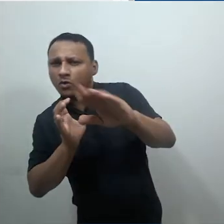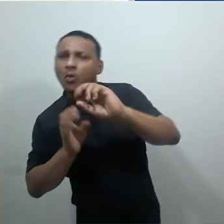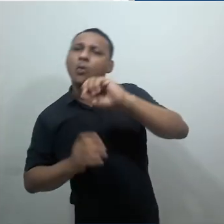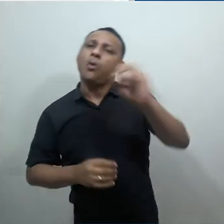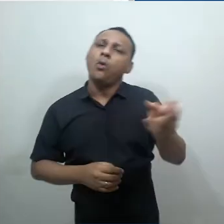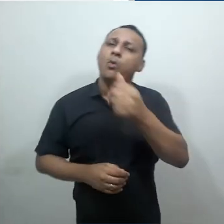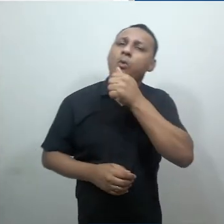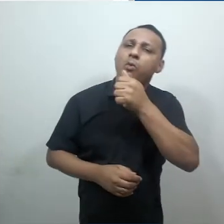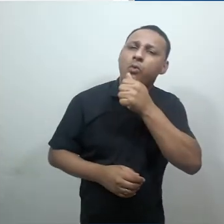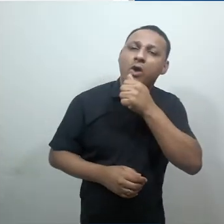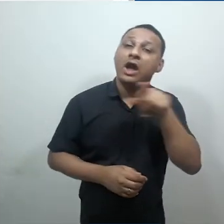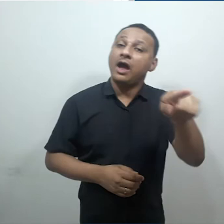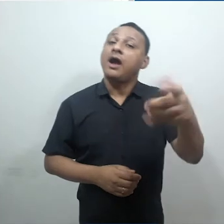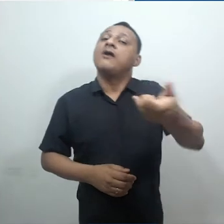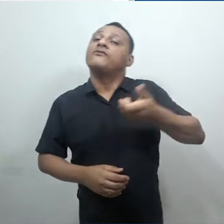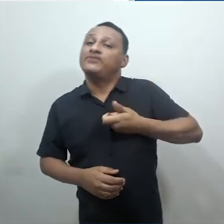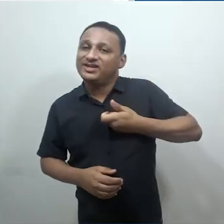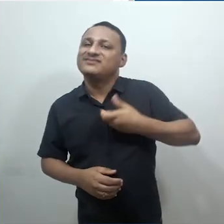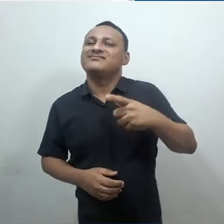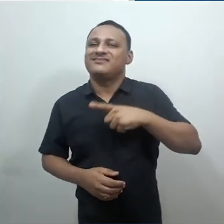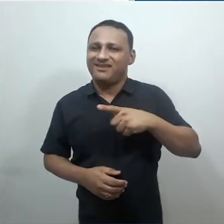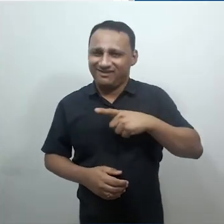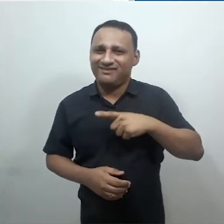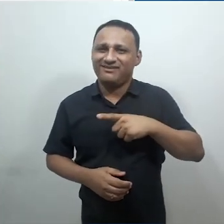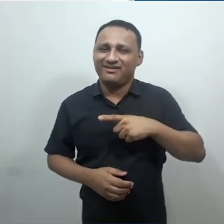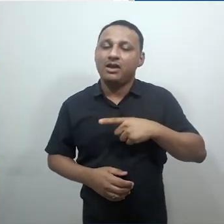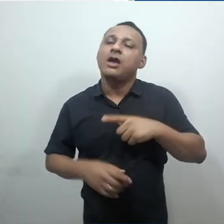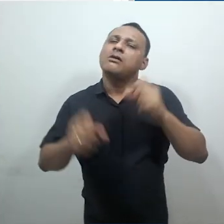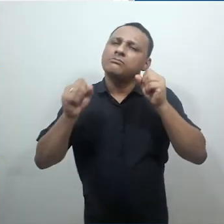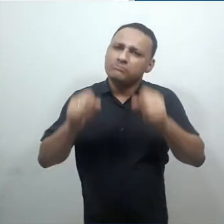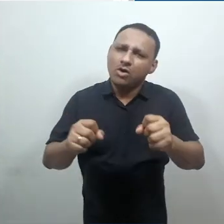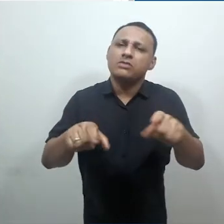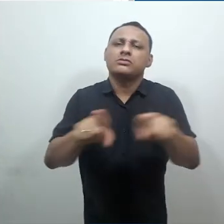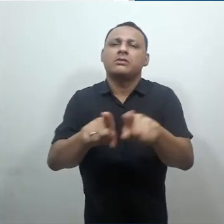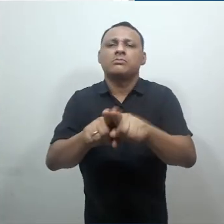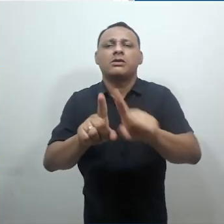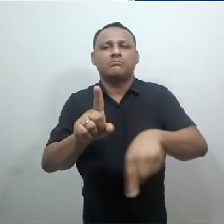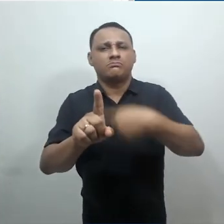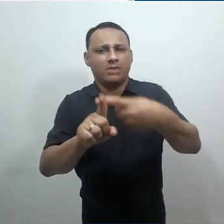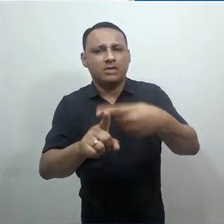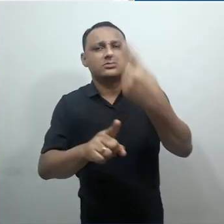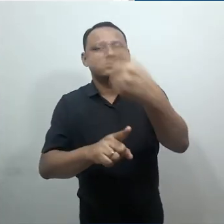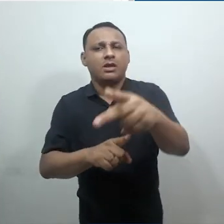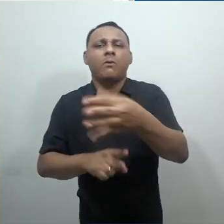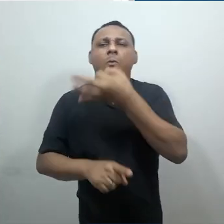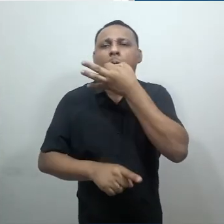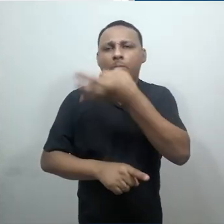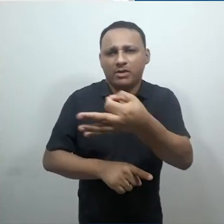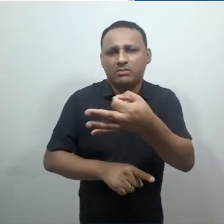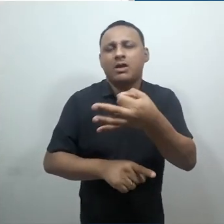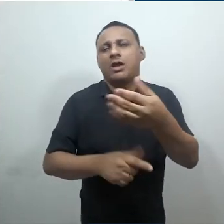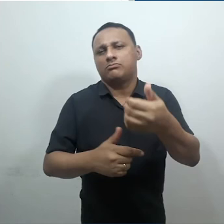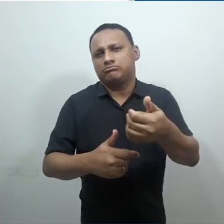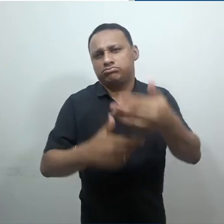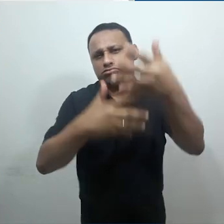disponível na página. E posso ainda inserir comentários sobre este envio.